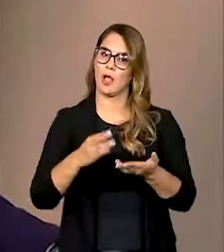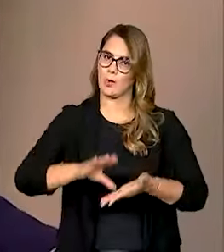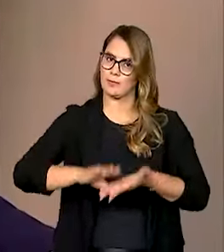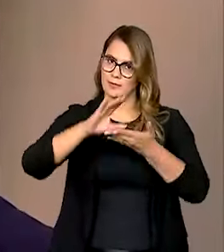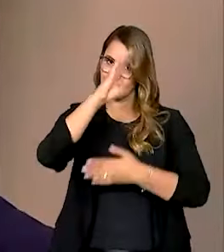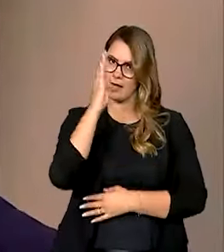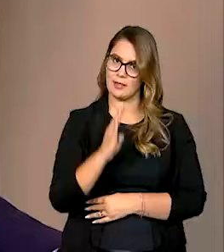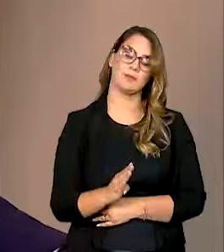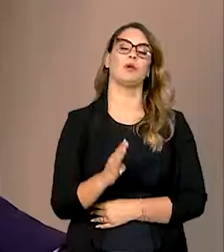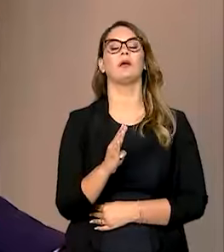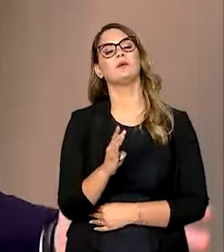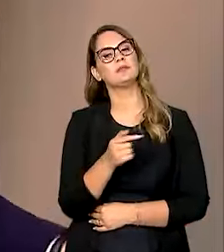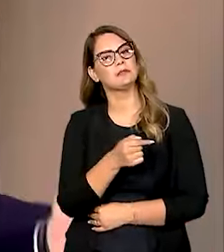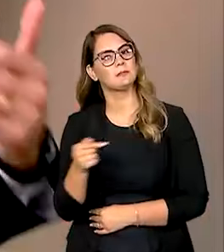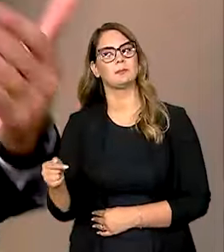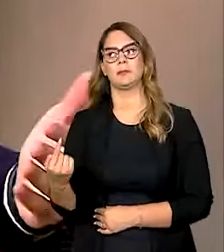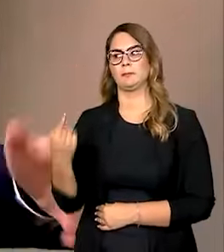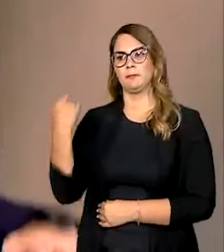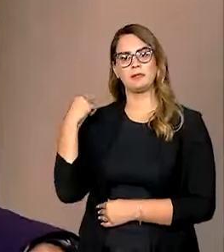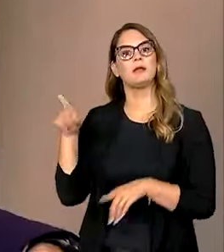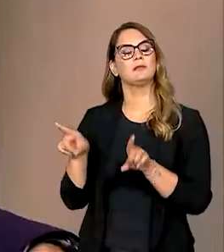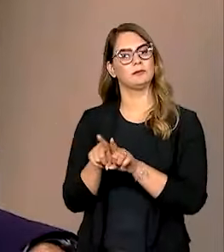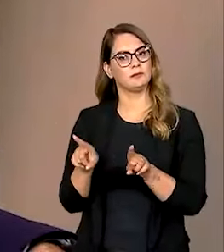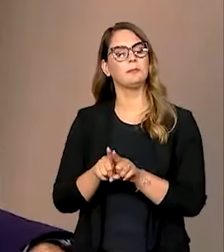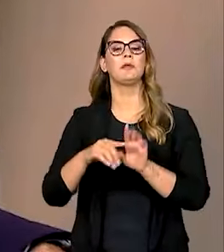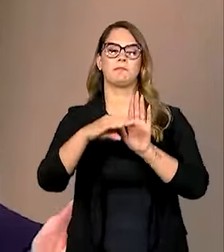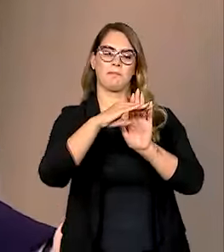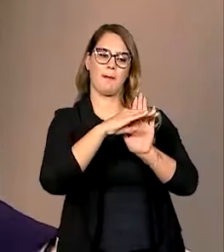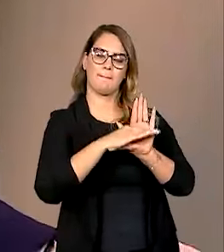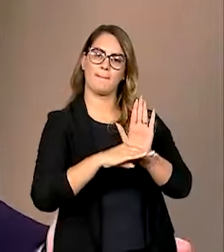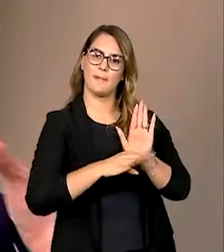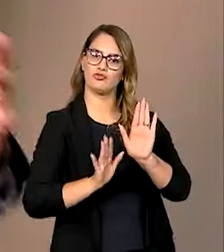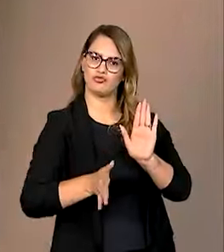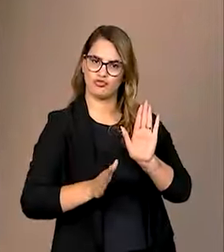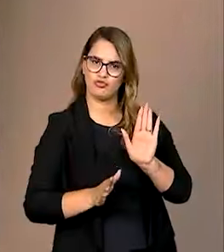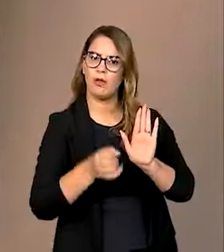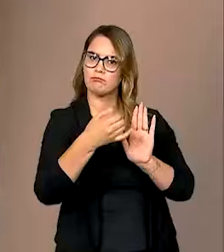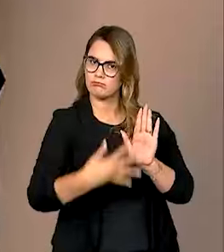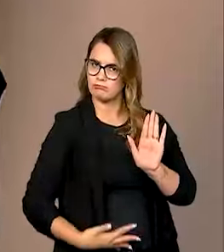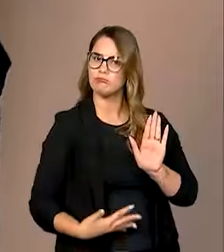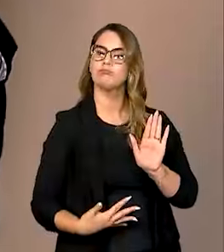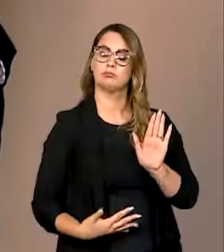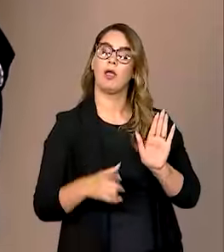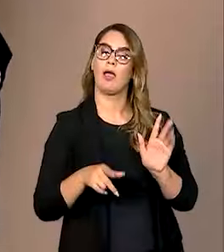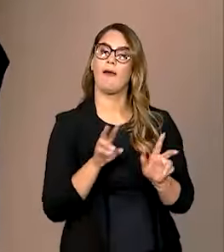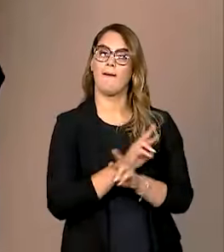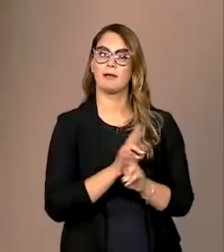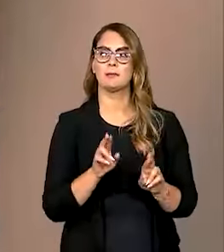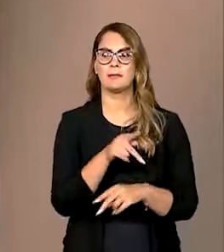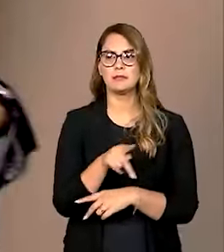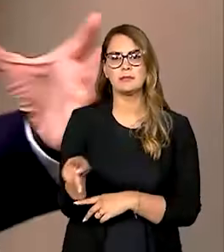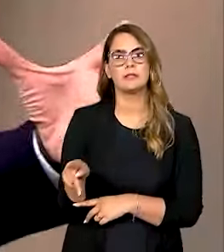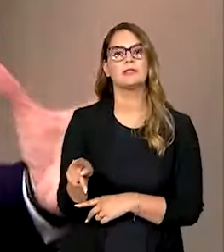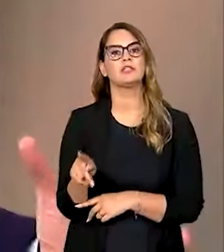na semana passada, ele também já elencou os pontos. E são pontos relacionados ao que o presidente tem dito, que